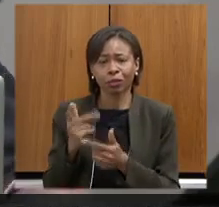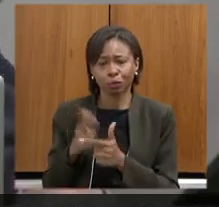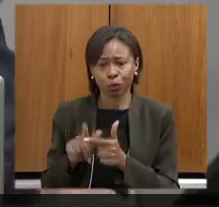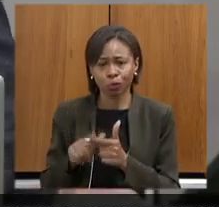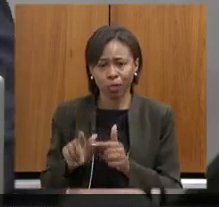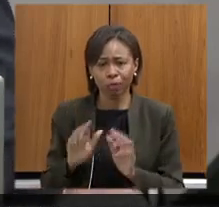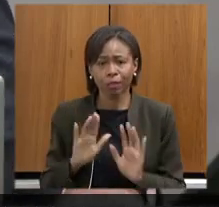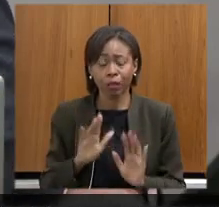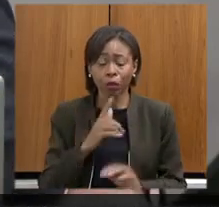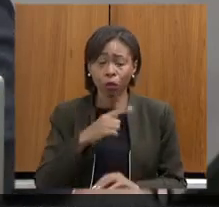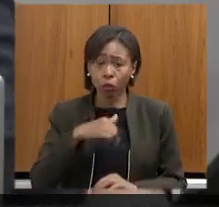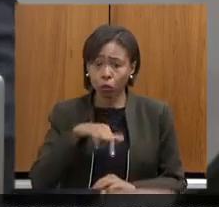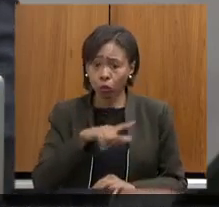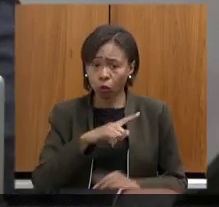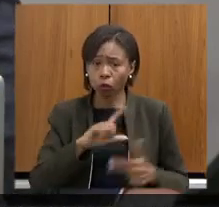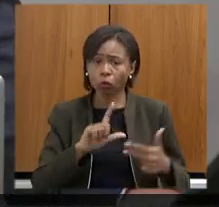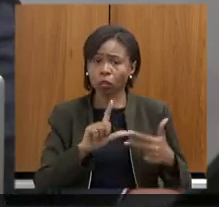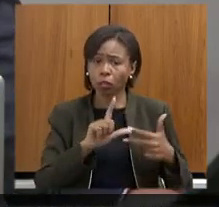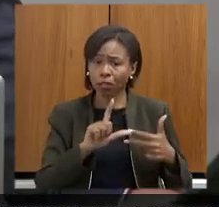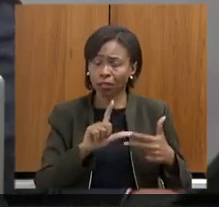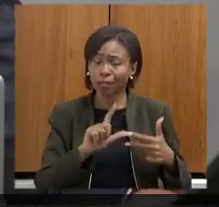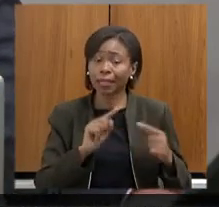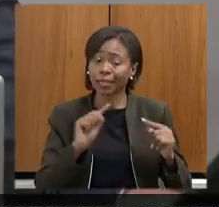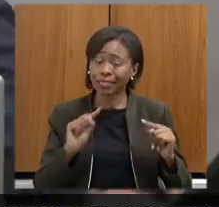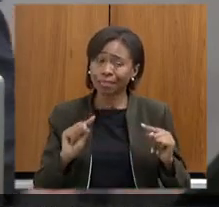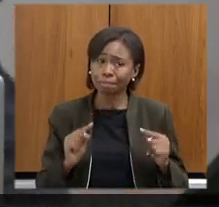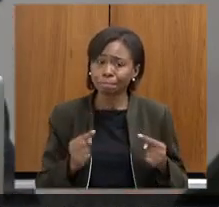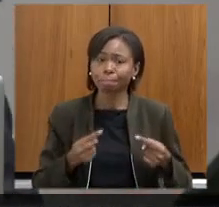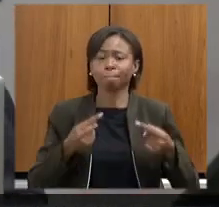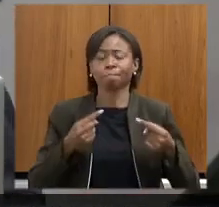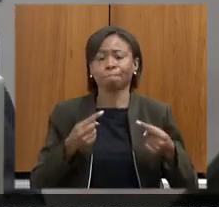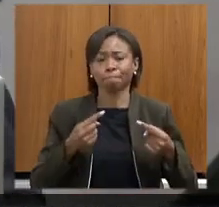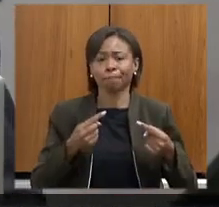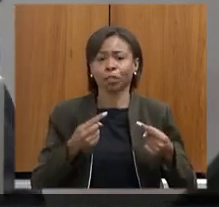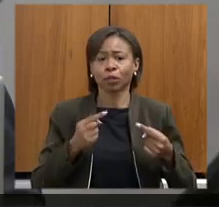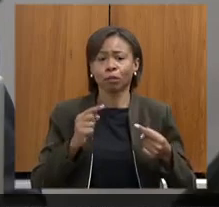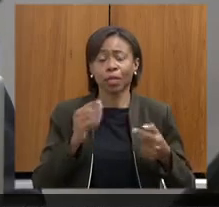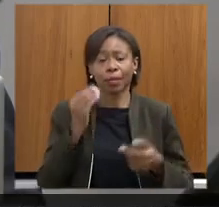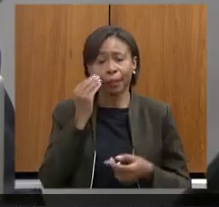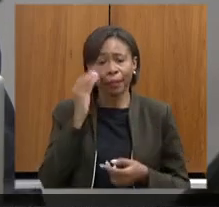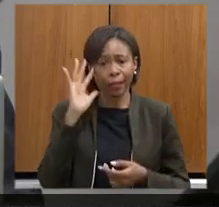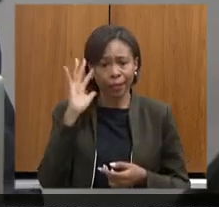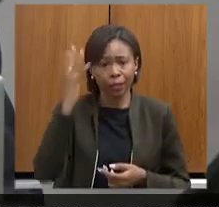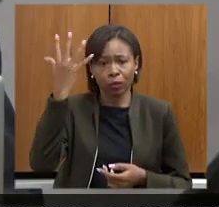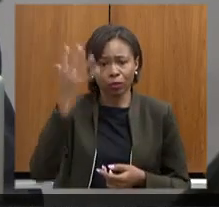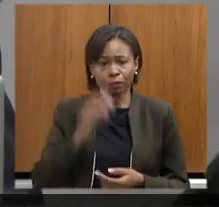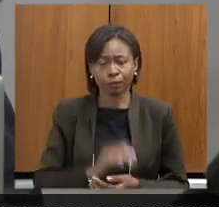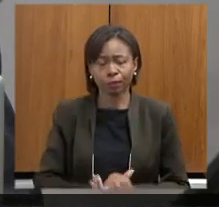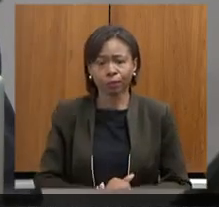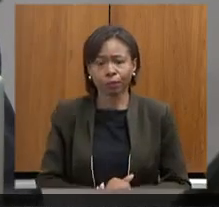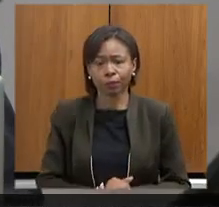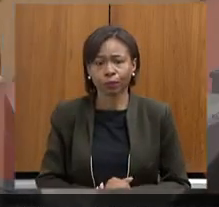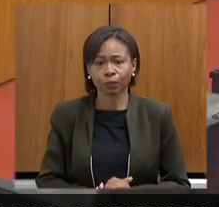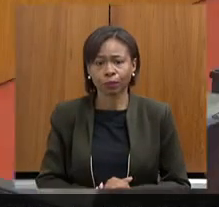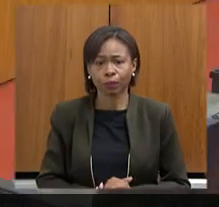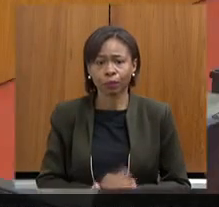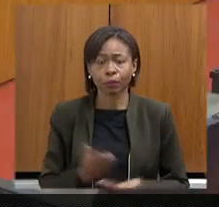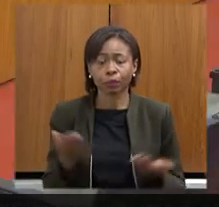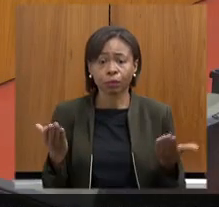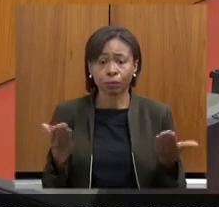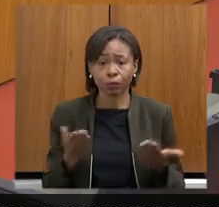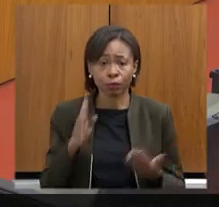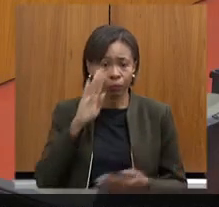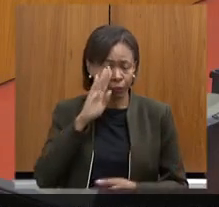Gil Pereira, e eu acho que é um desafio de todos nós. Eu passo a palavra agora à deputada Beatriz